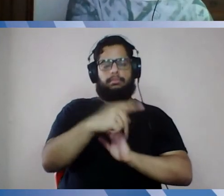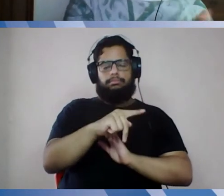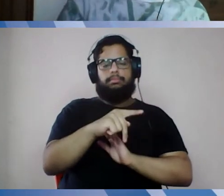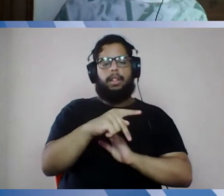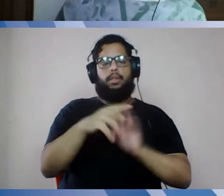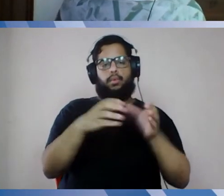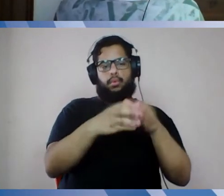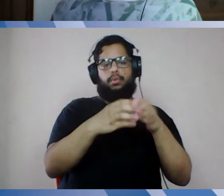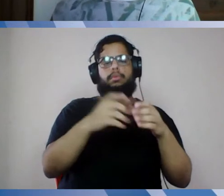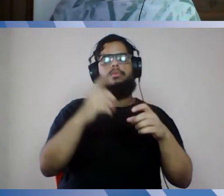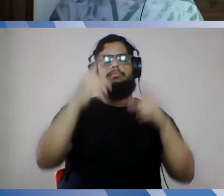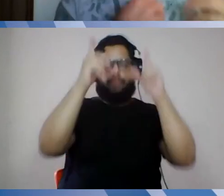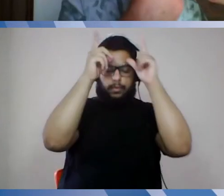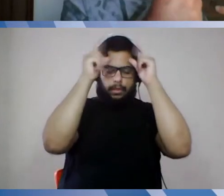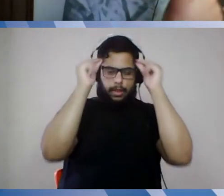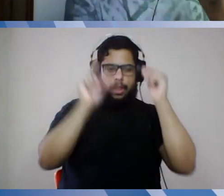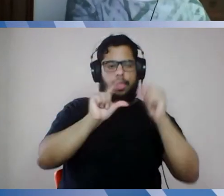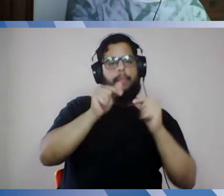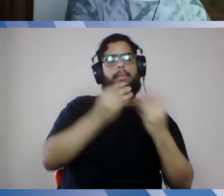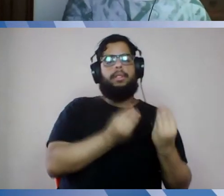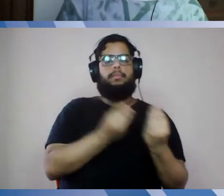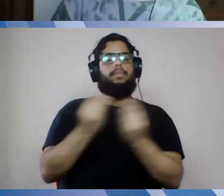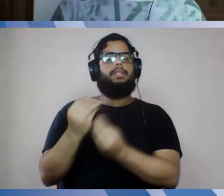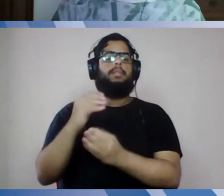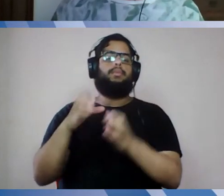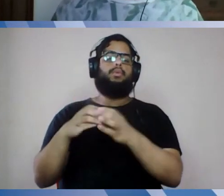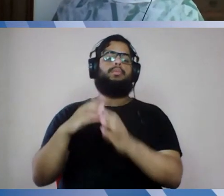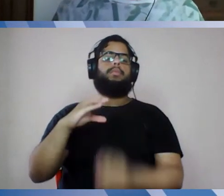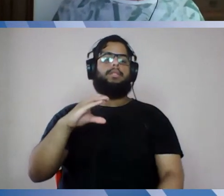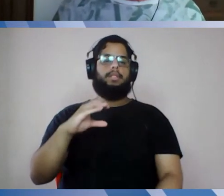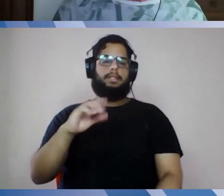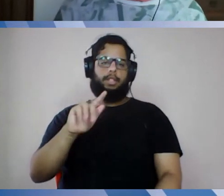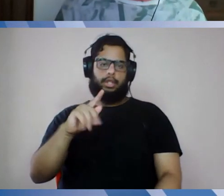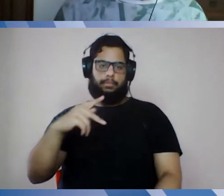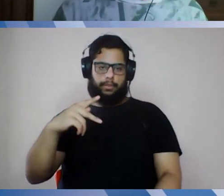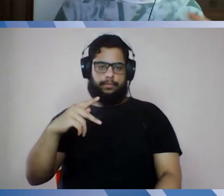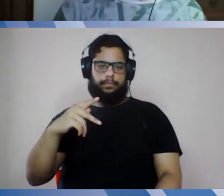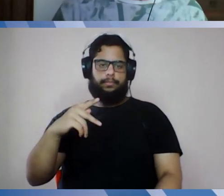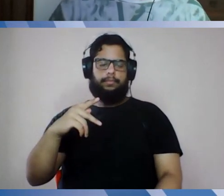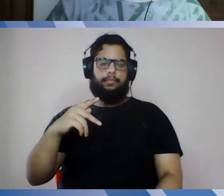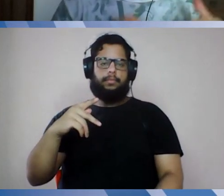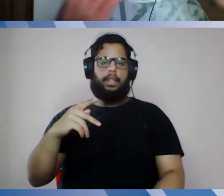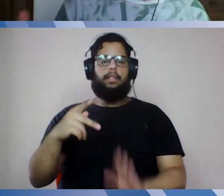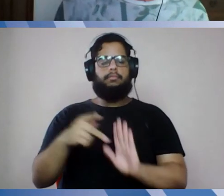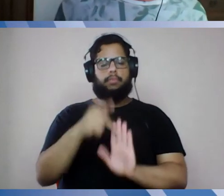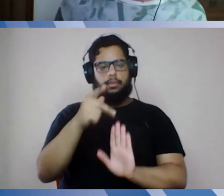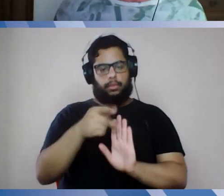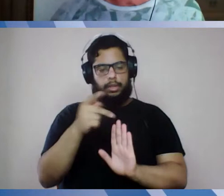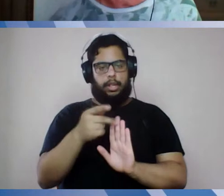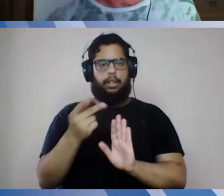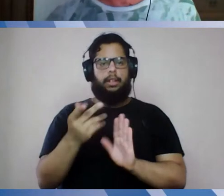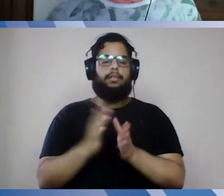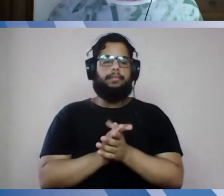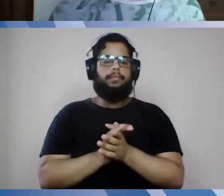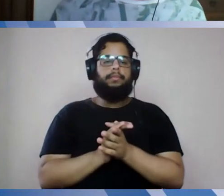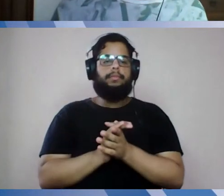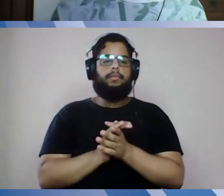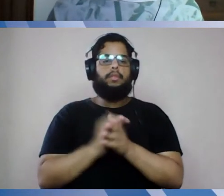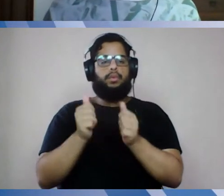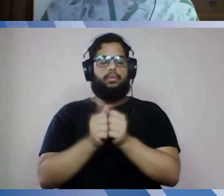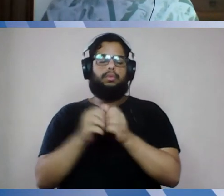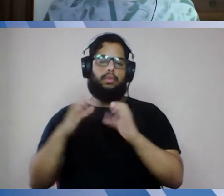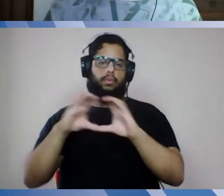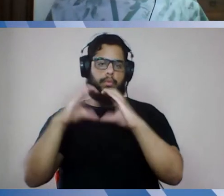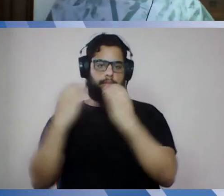Neves, então, possa levar melhorias para essa portaria, para essa resolução e para outras coisas junto ao